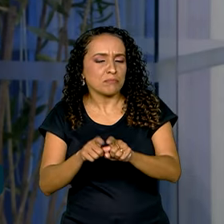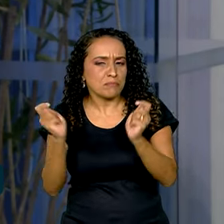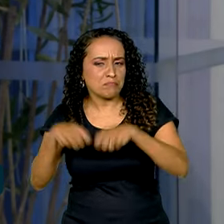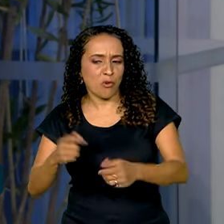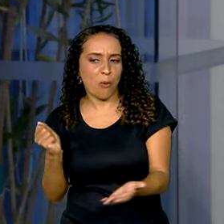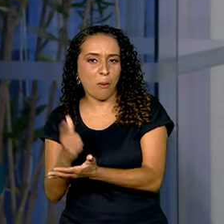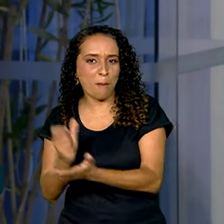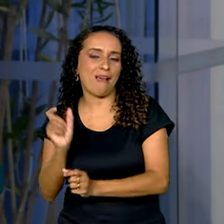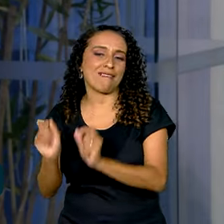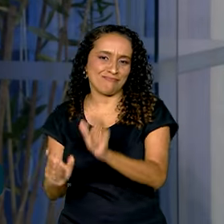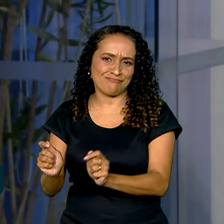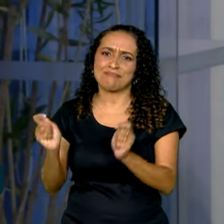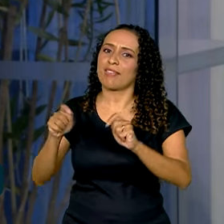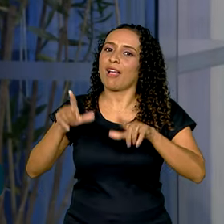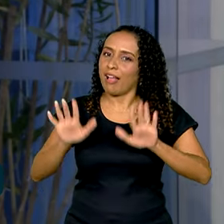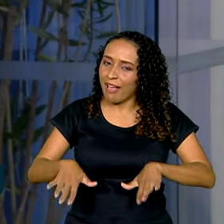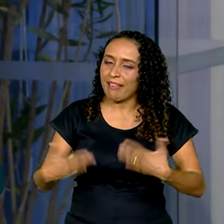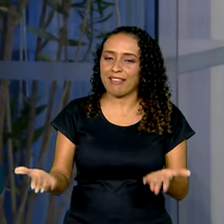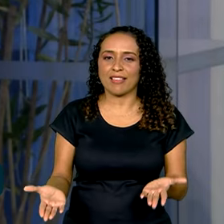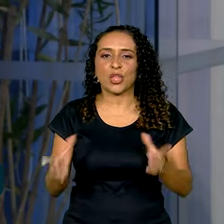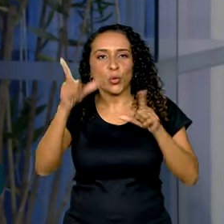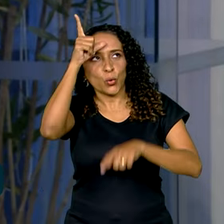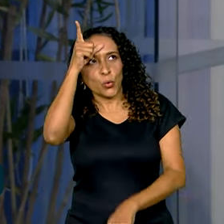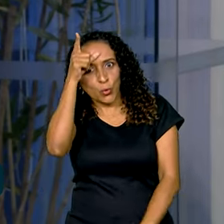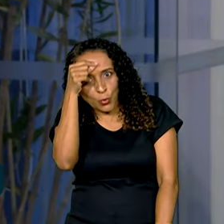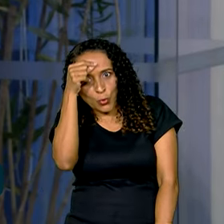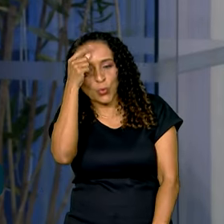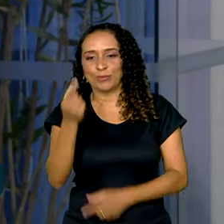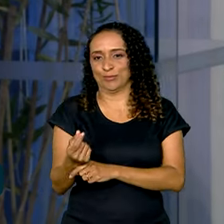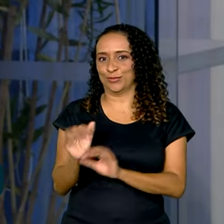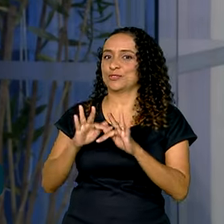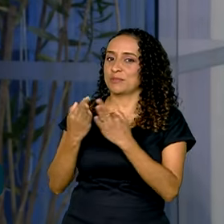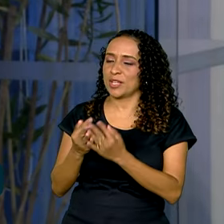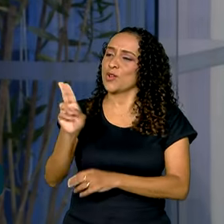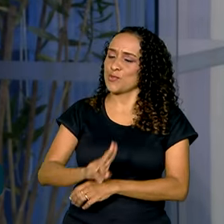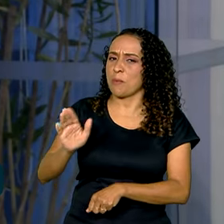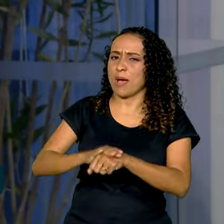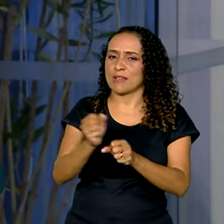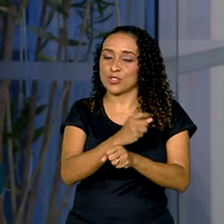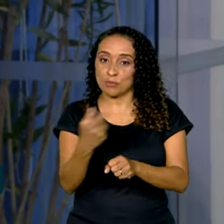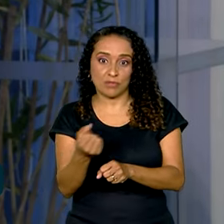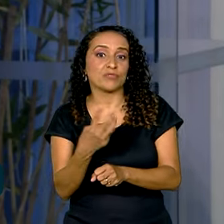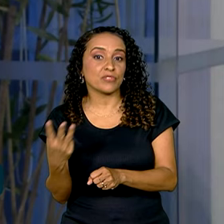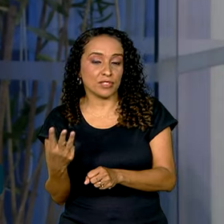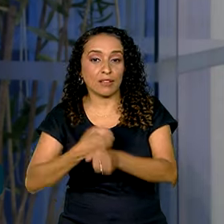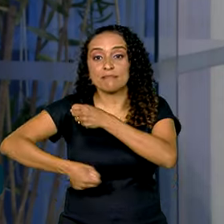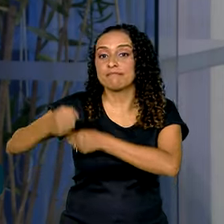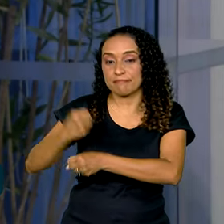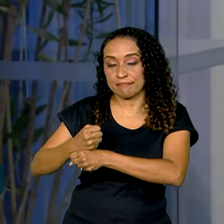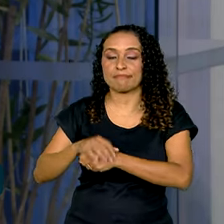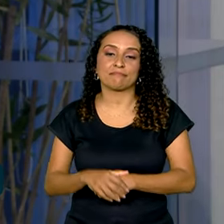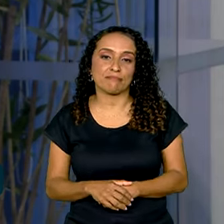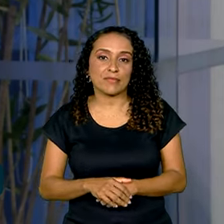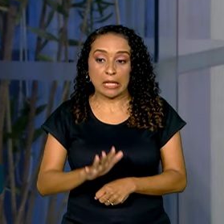pessoas. Então, tudo isso deu uma folga no orçamento das famílias, que consumiram mais em 2023, no ano passado.